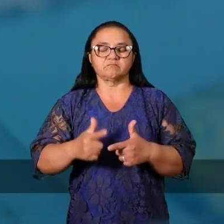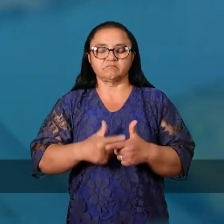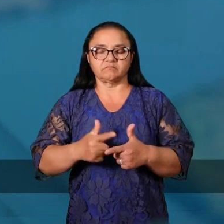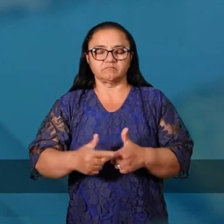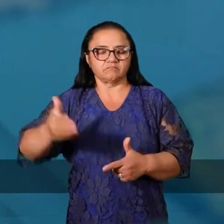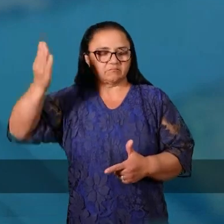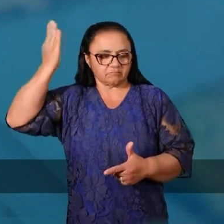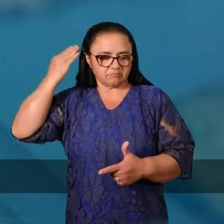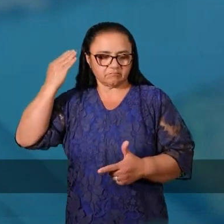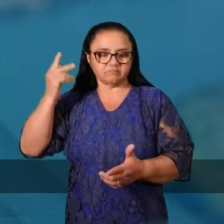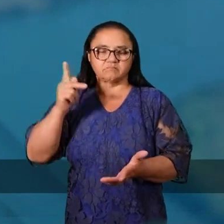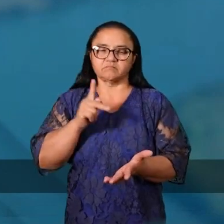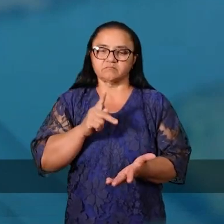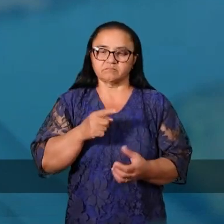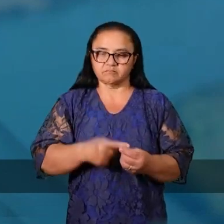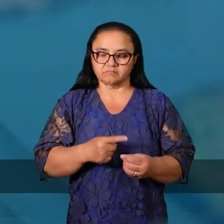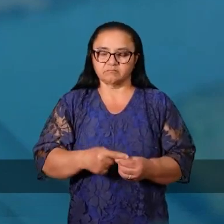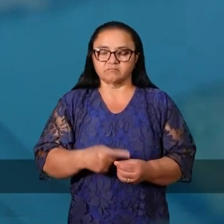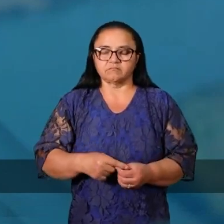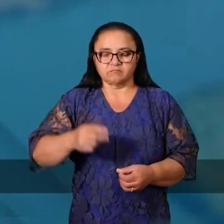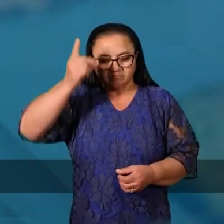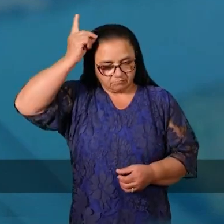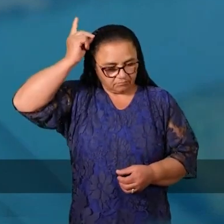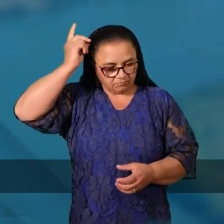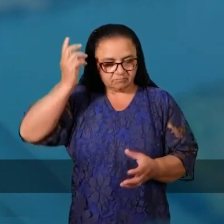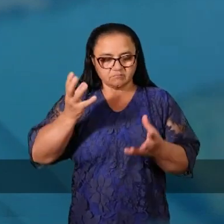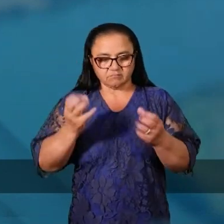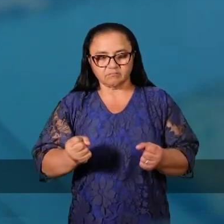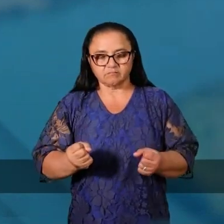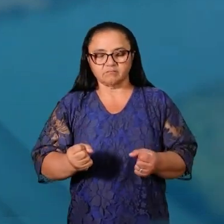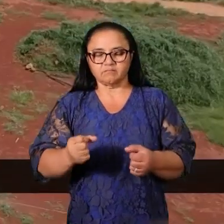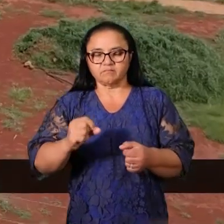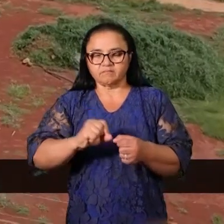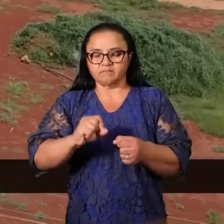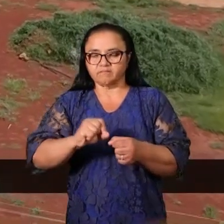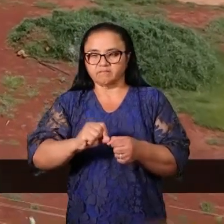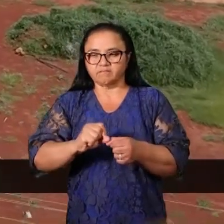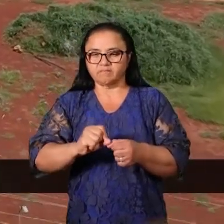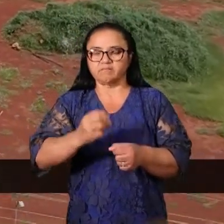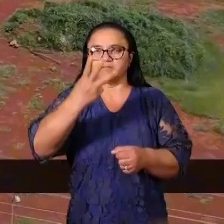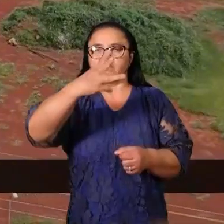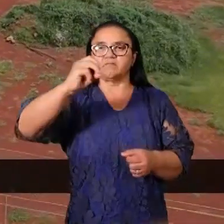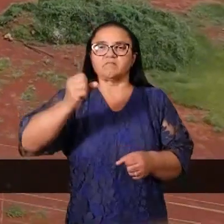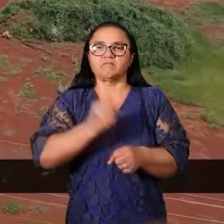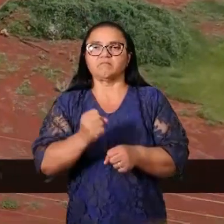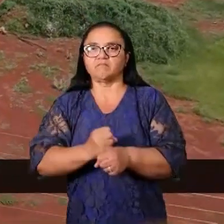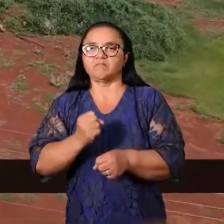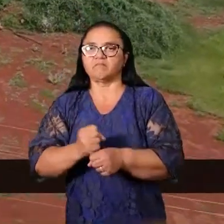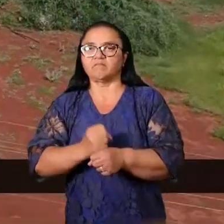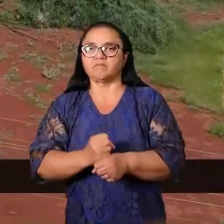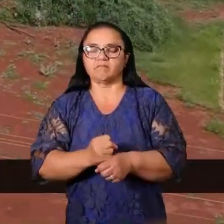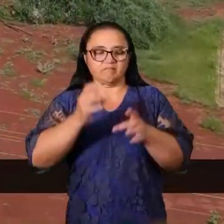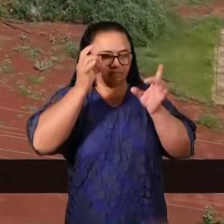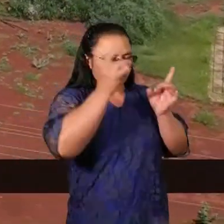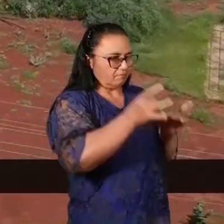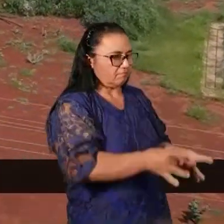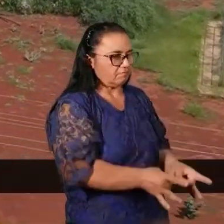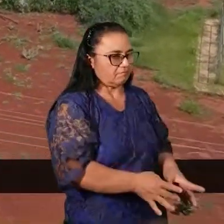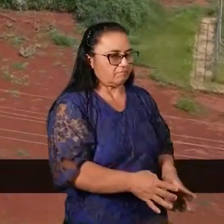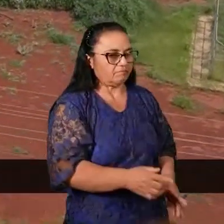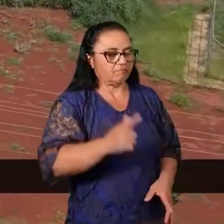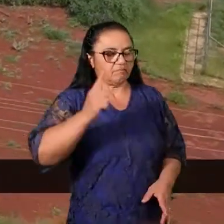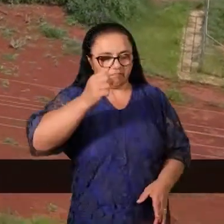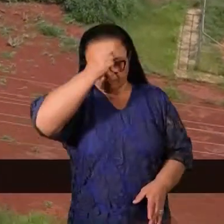diversas obras e resolver problemas antigos da nossa cidade. Dione retomou e concluiu mais de 30